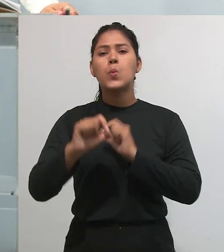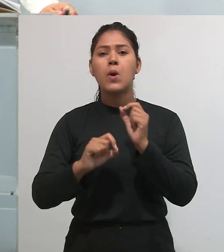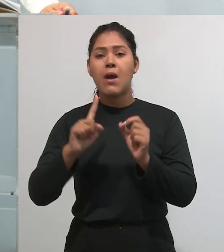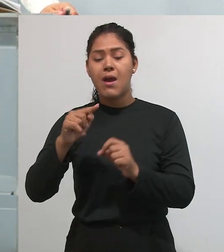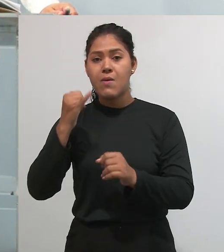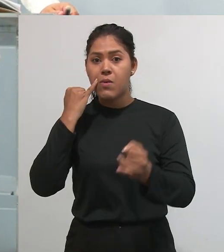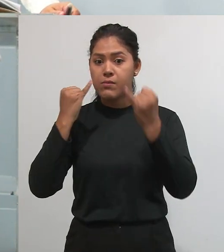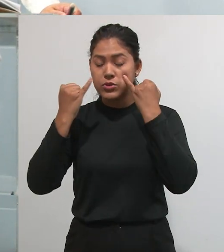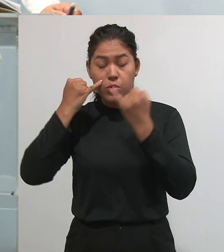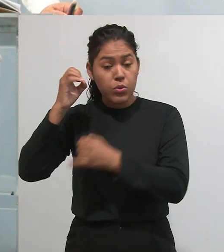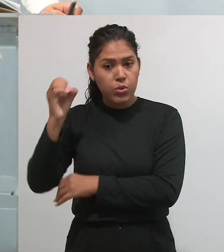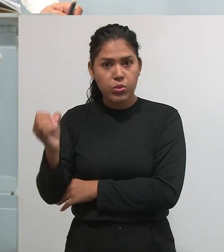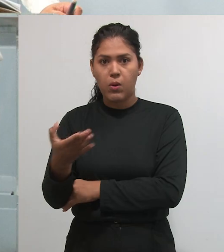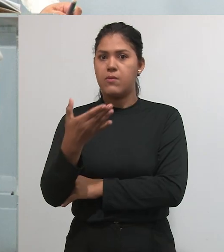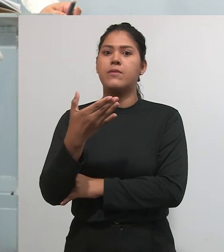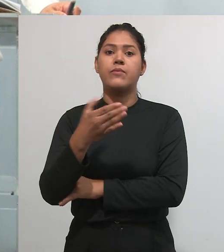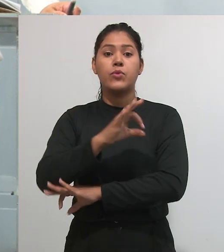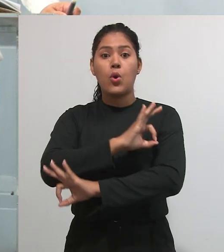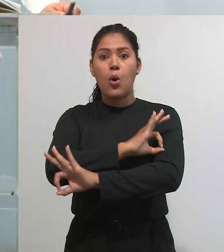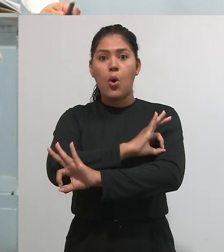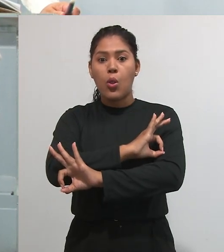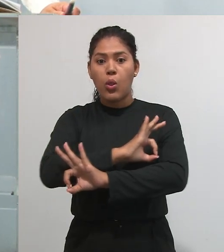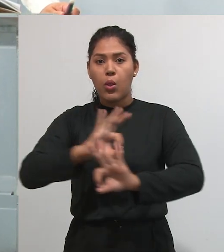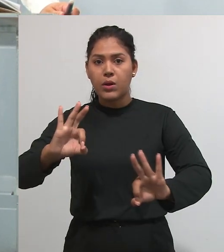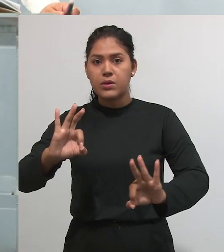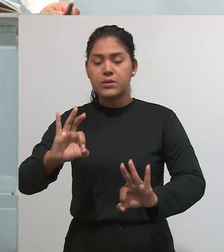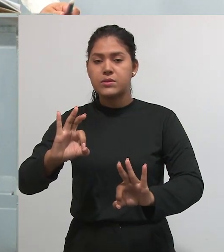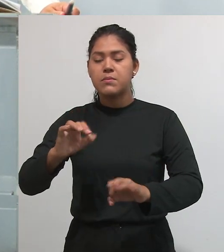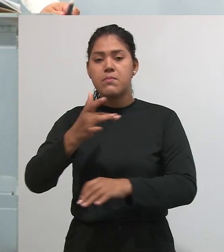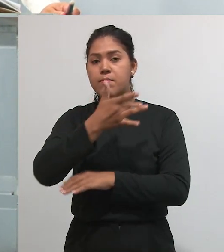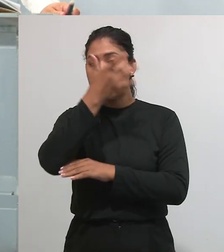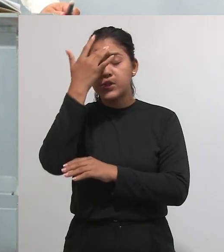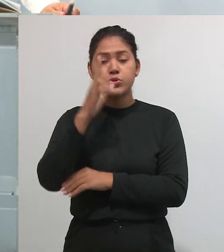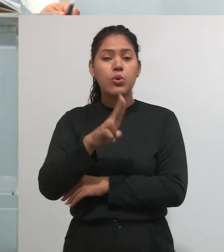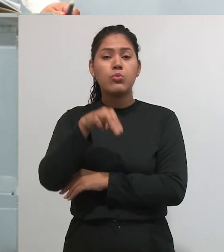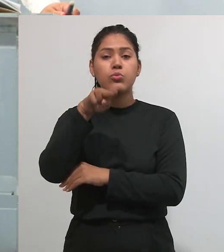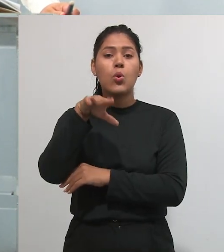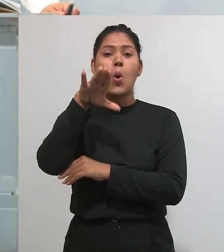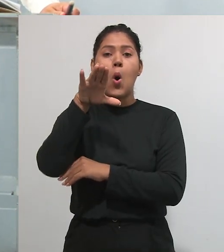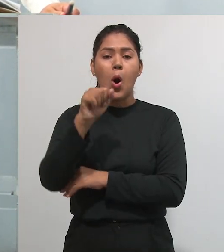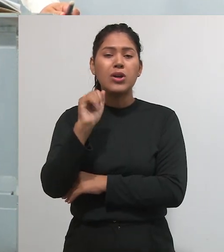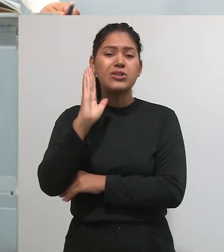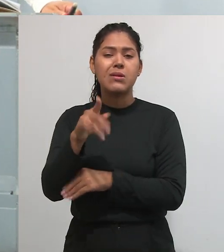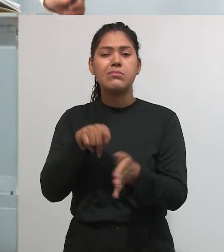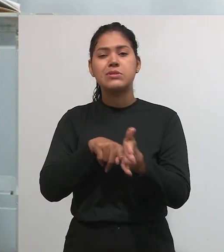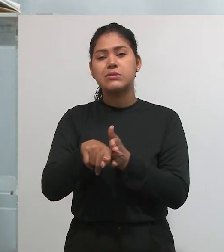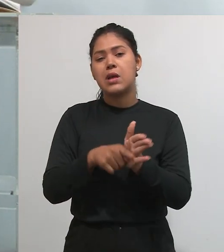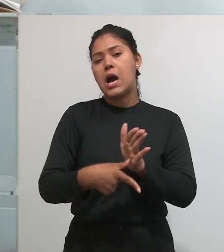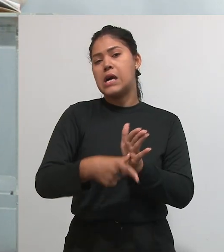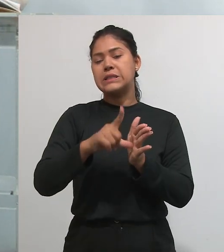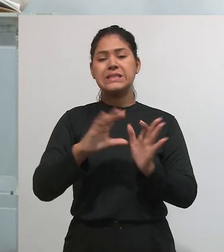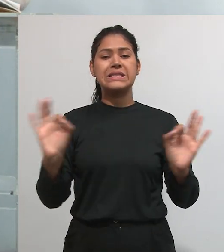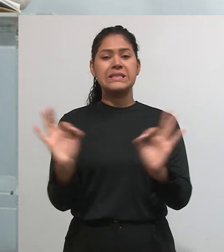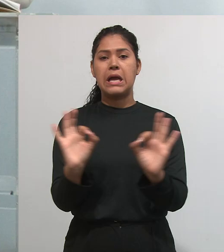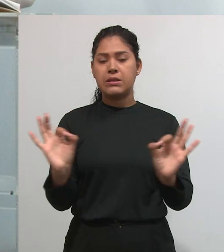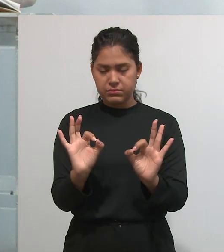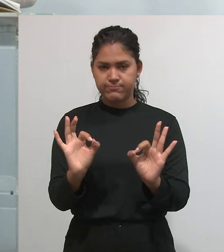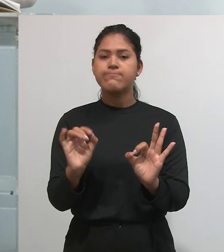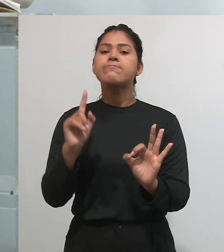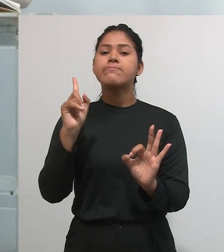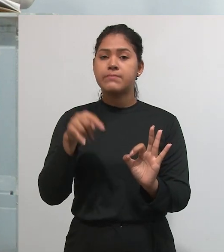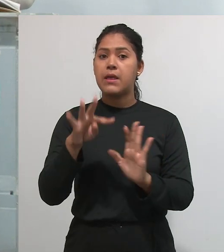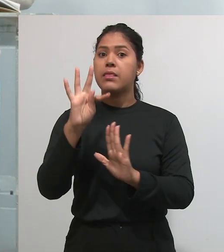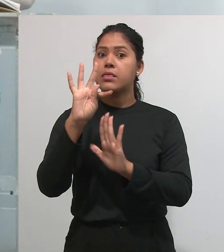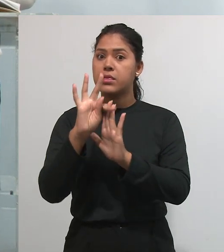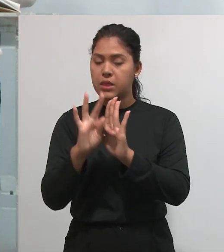inédito, algo original, algo que ninguém abordou sobre aquela temática. E essa tese